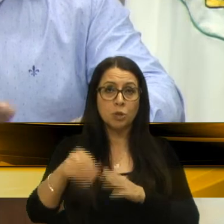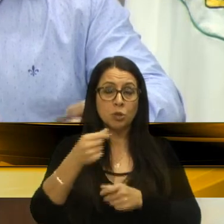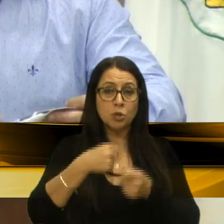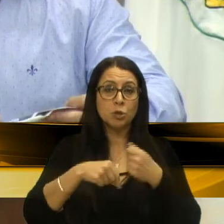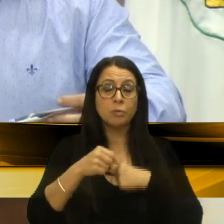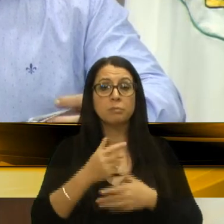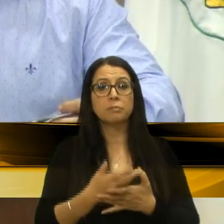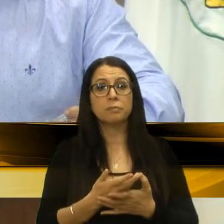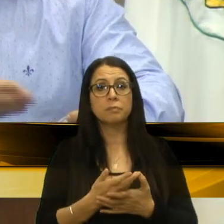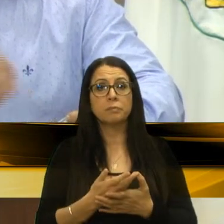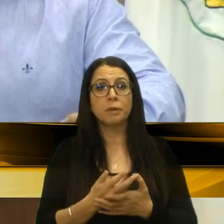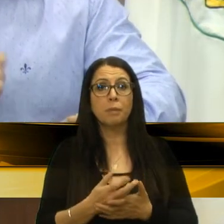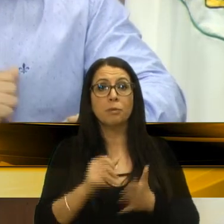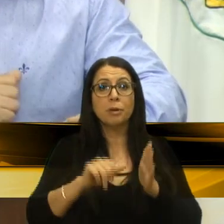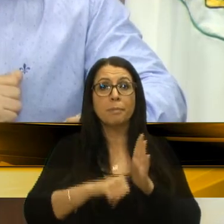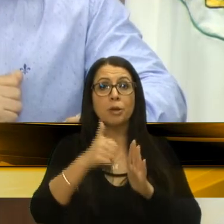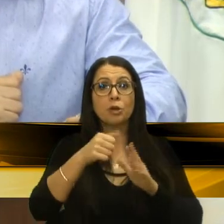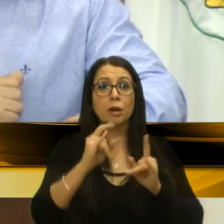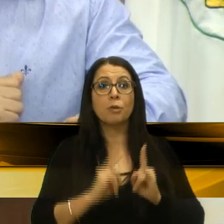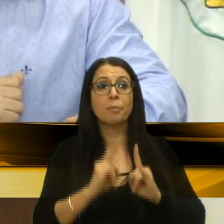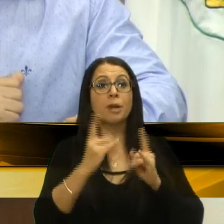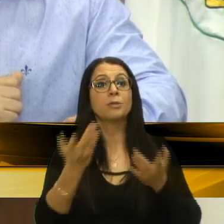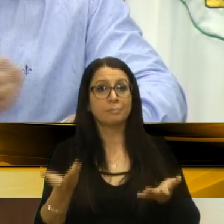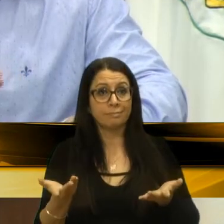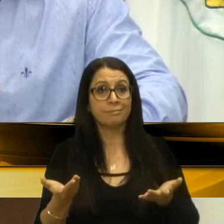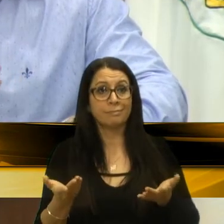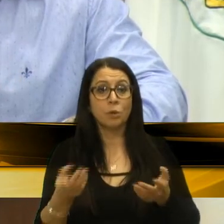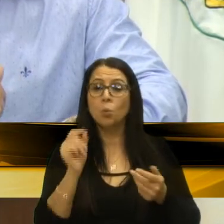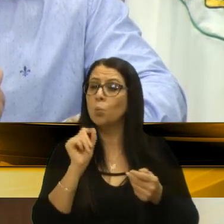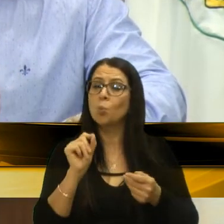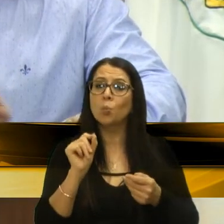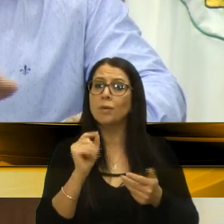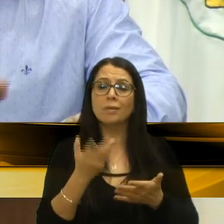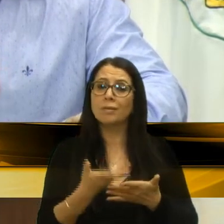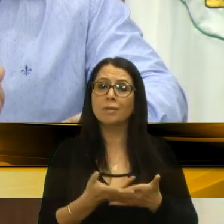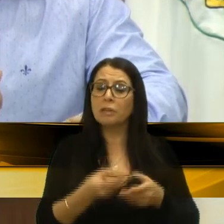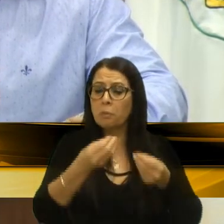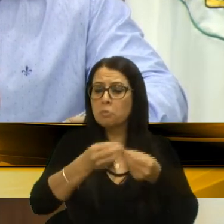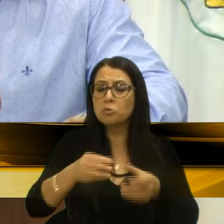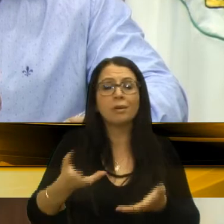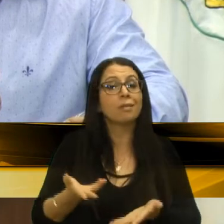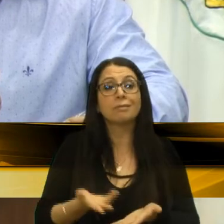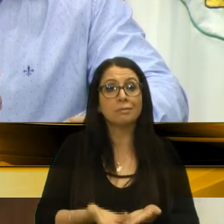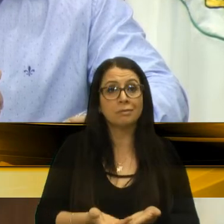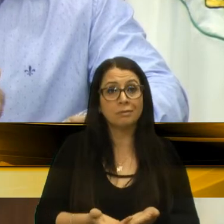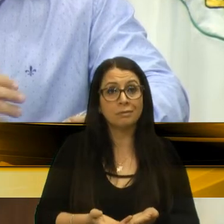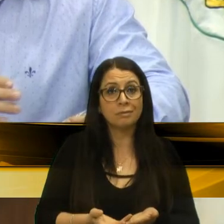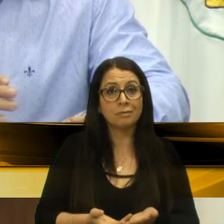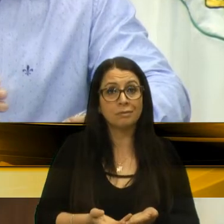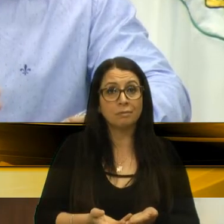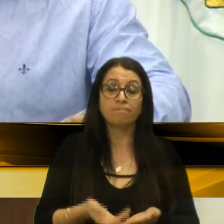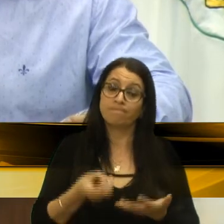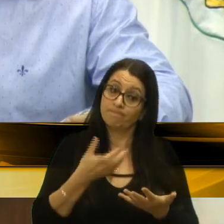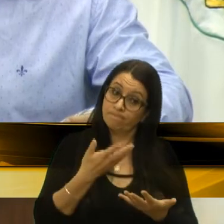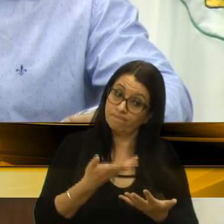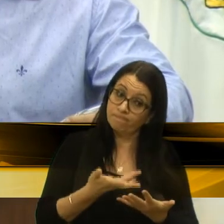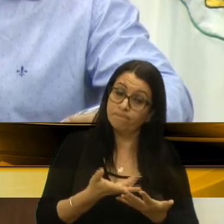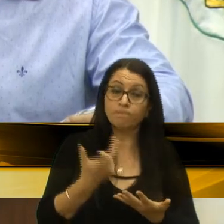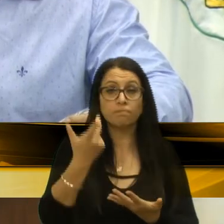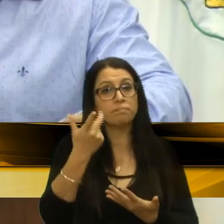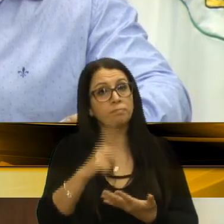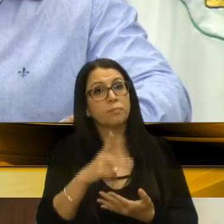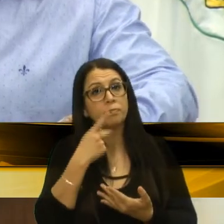que se pudesse melhorar aquele prédio. O que estava prejudicando? Bom, de novo,